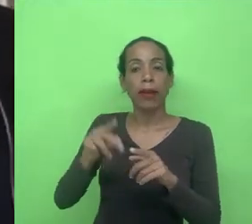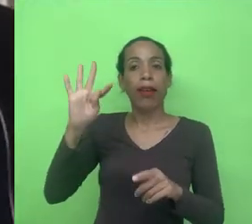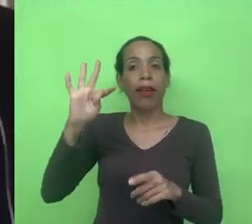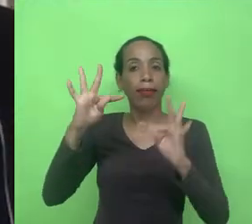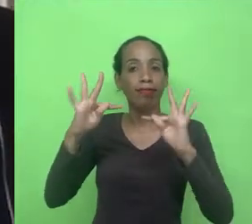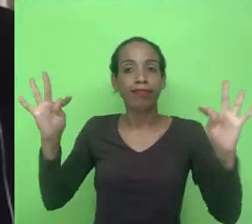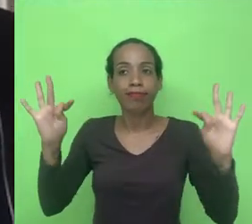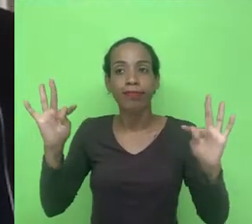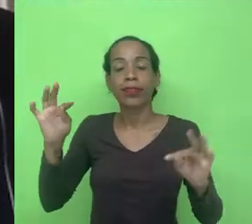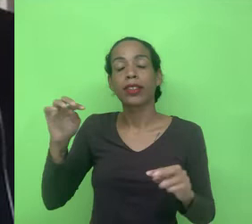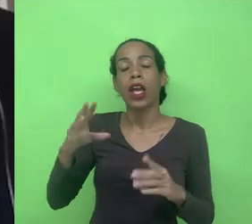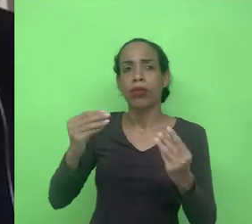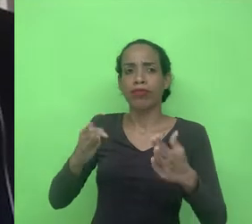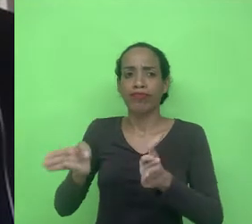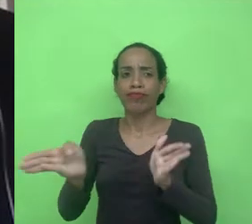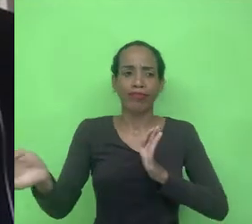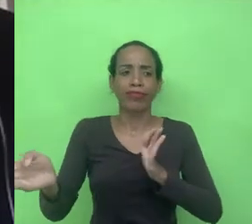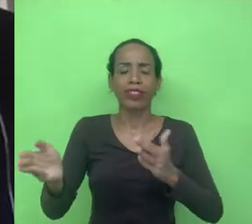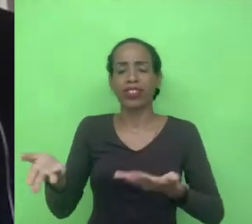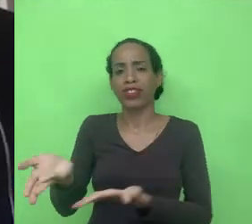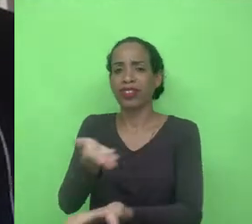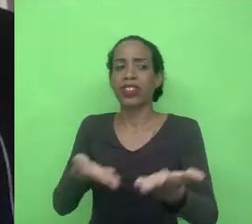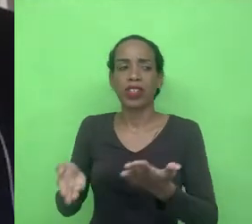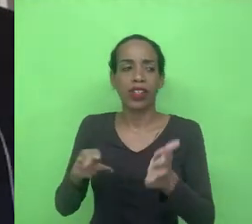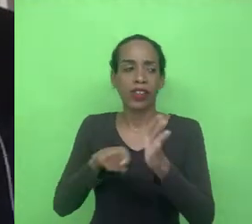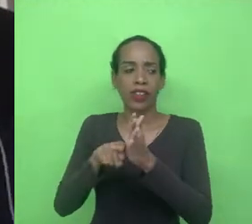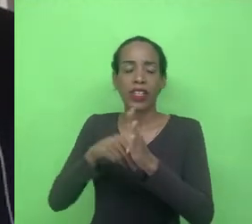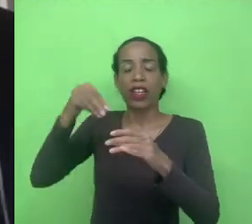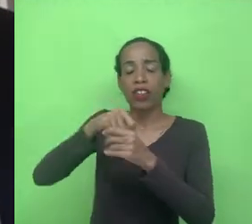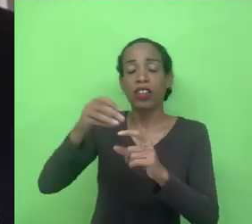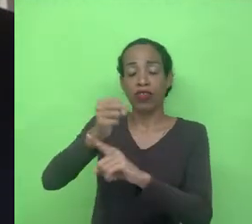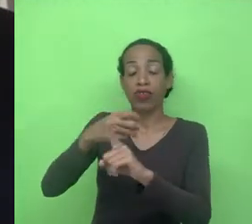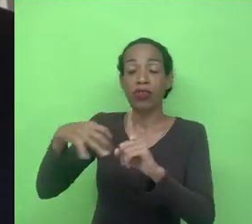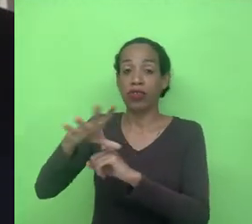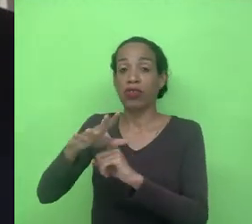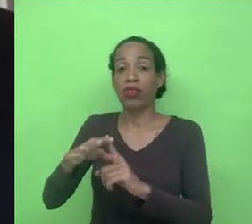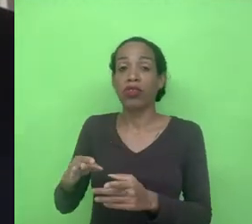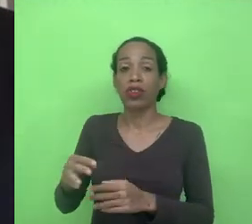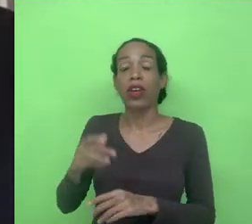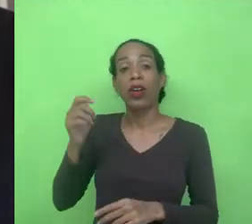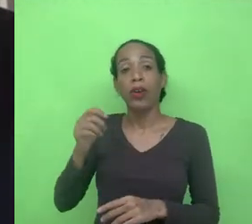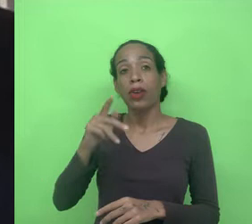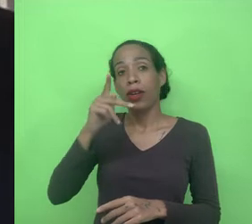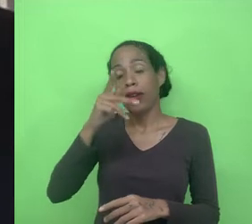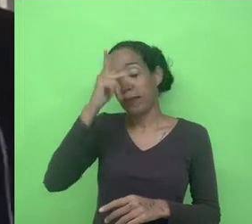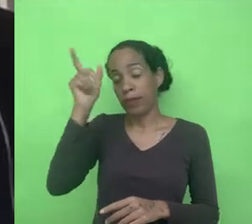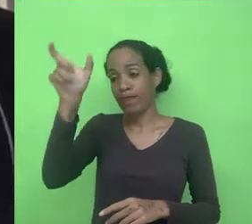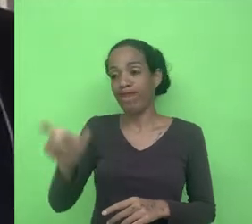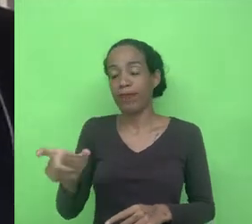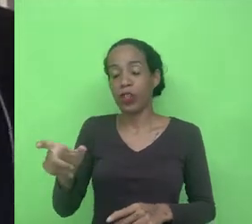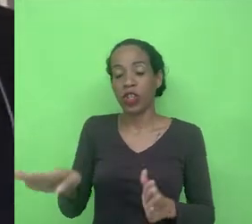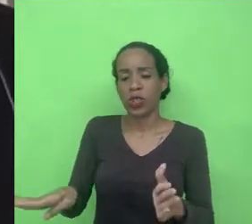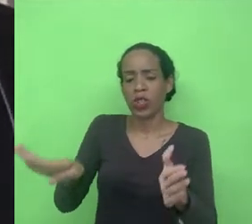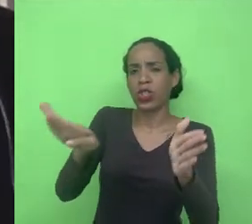o sociólogo eu acredito que isso seja uma pesquisa em sociologia contra o ator sociólogo ele chegar com